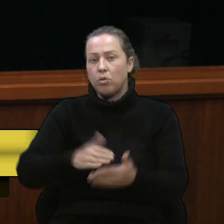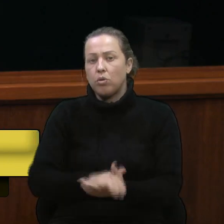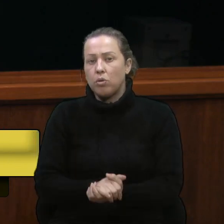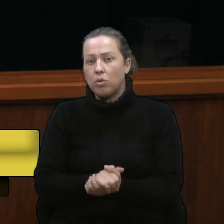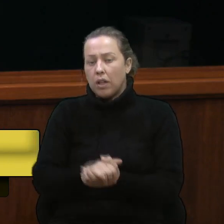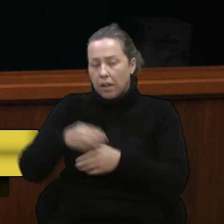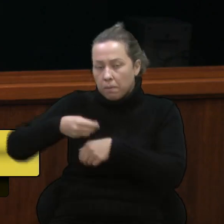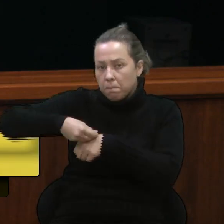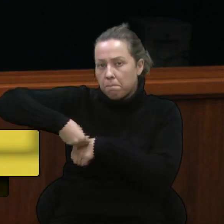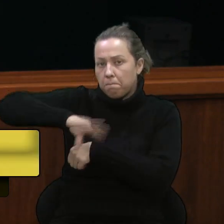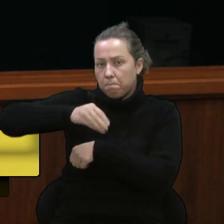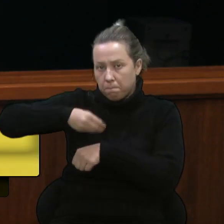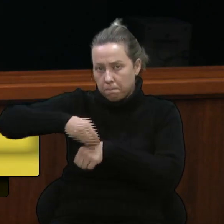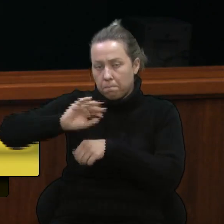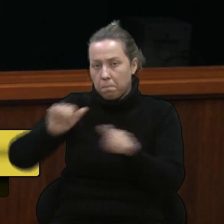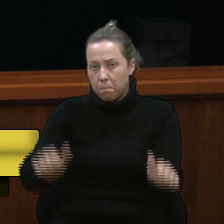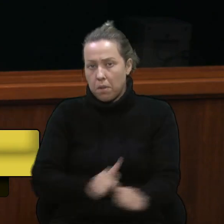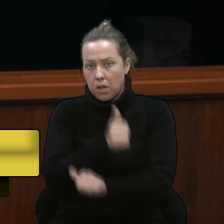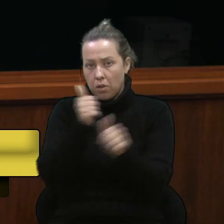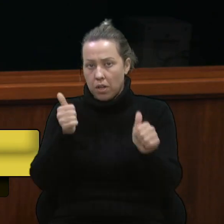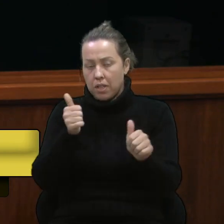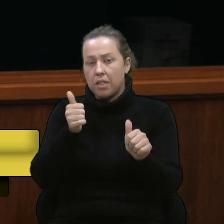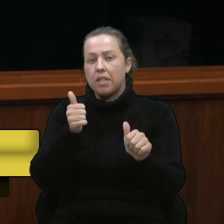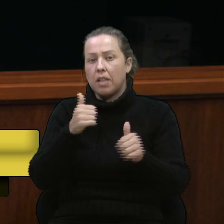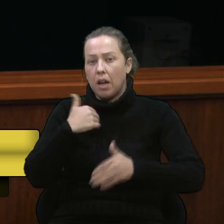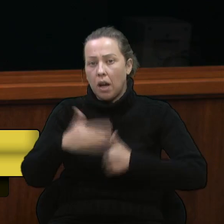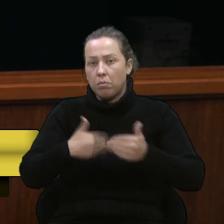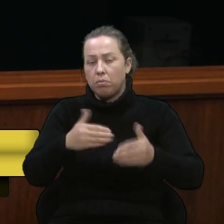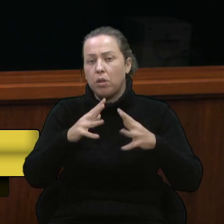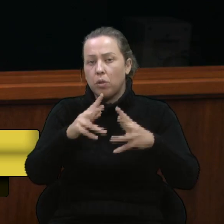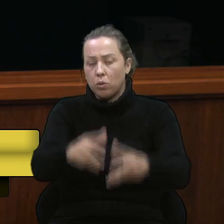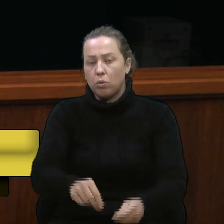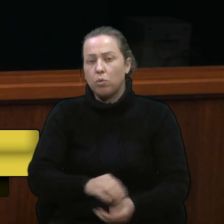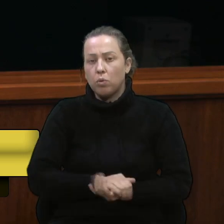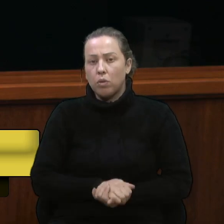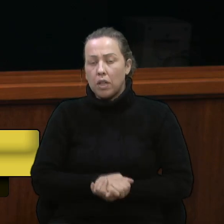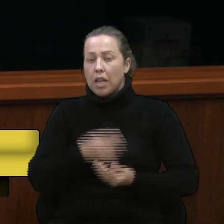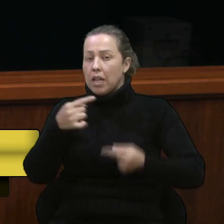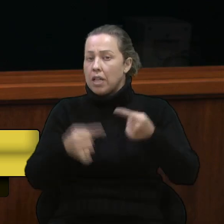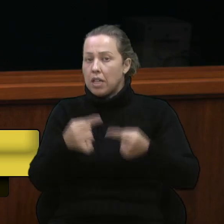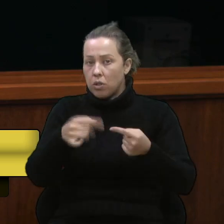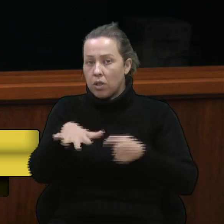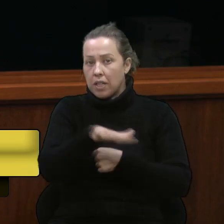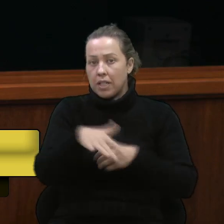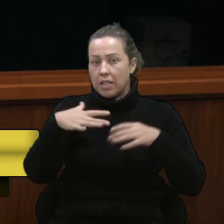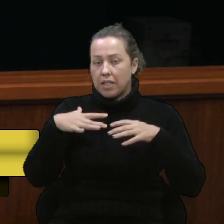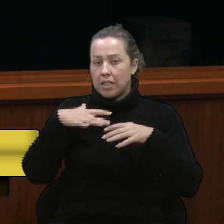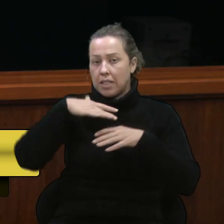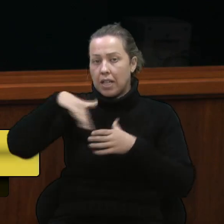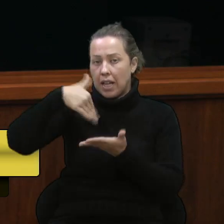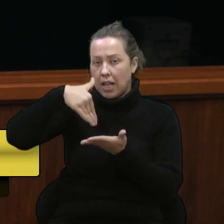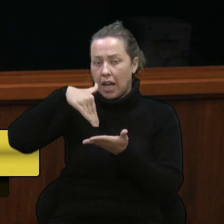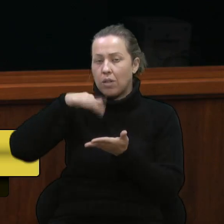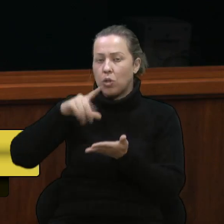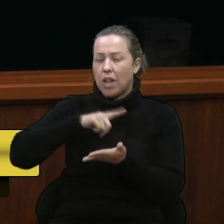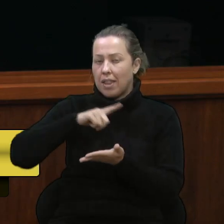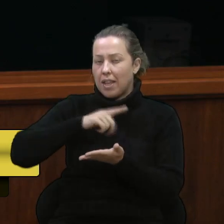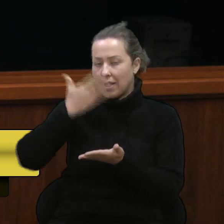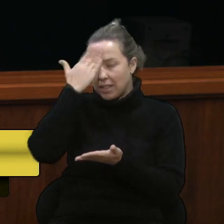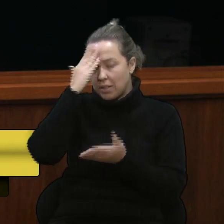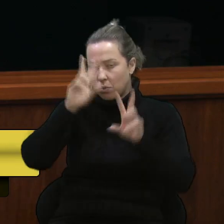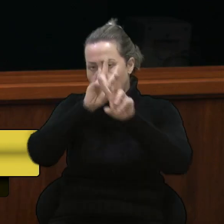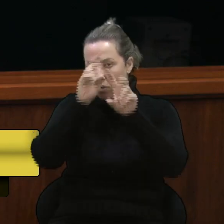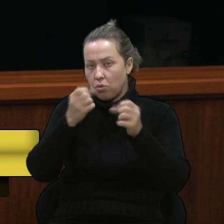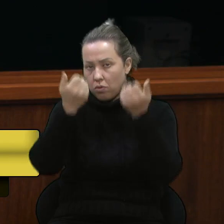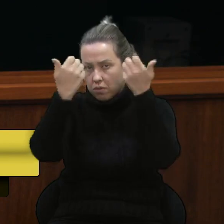sugerir melhorias nesses apontamentos e debater um pouco com o secretário, então, ele já tem propriedade sobre o tema e vai